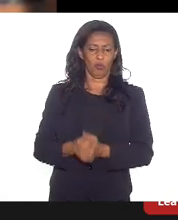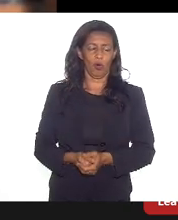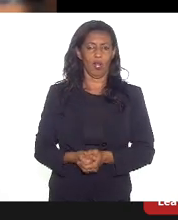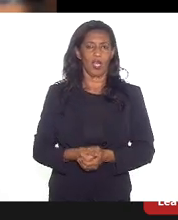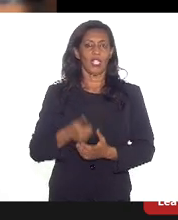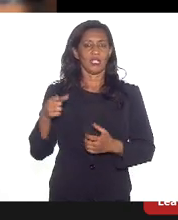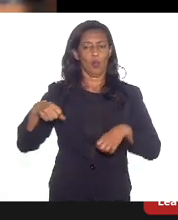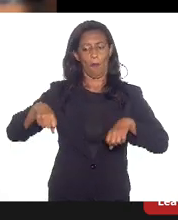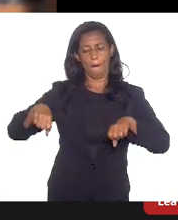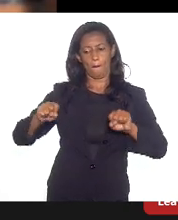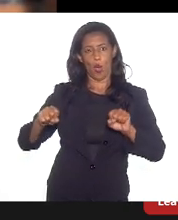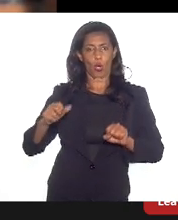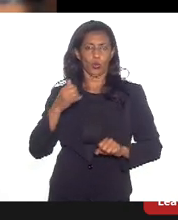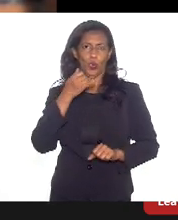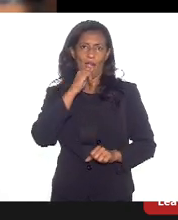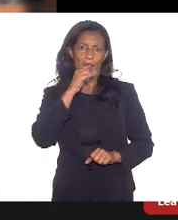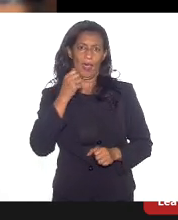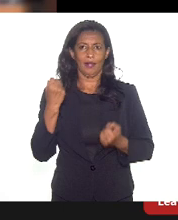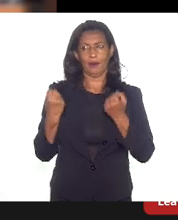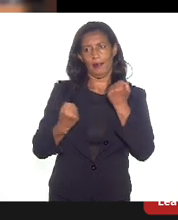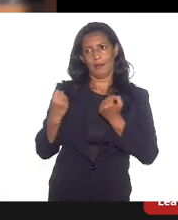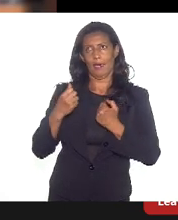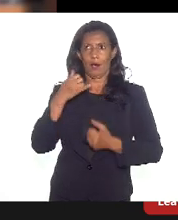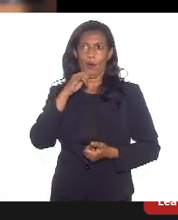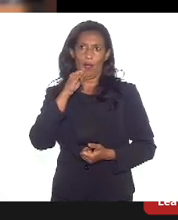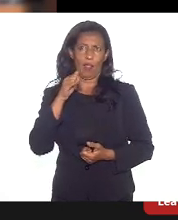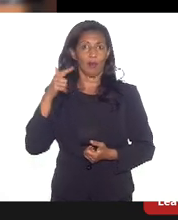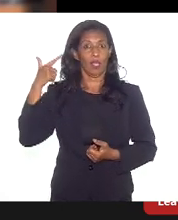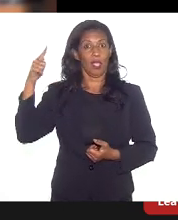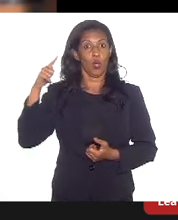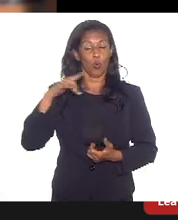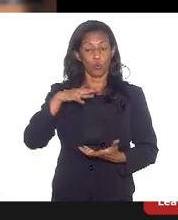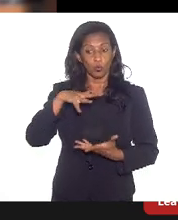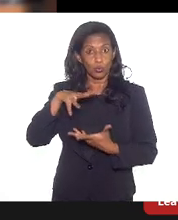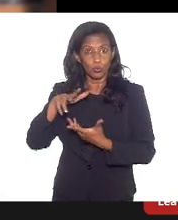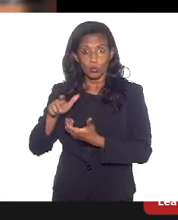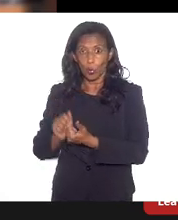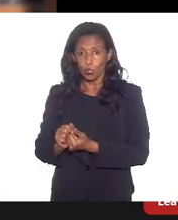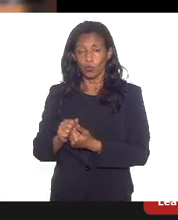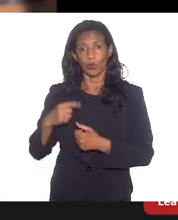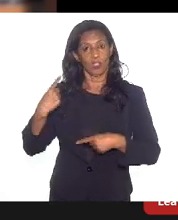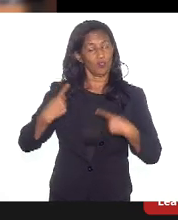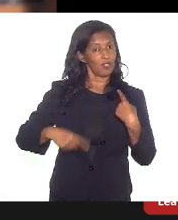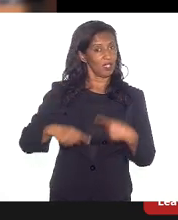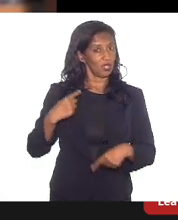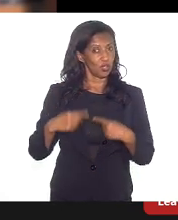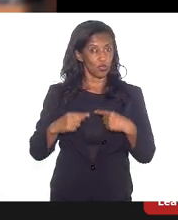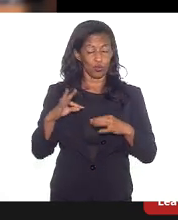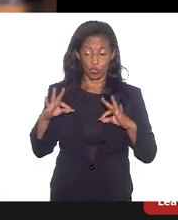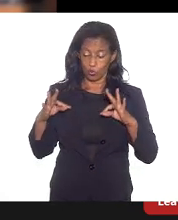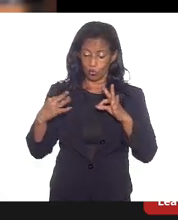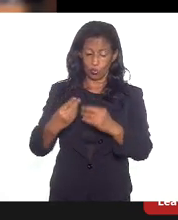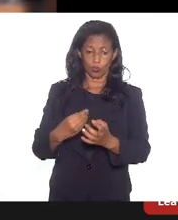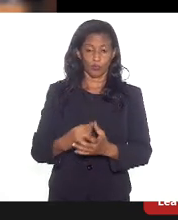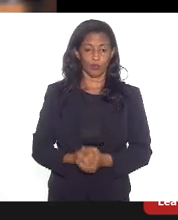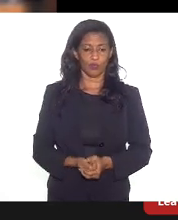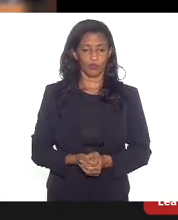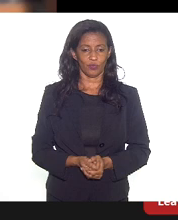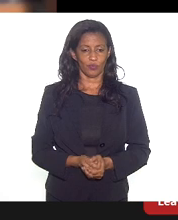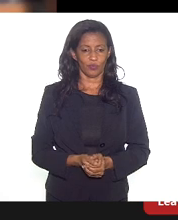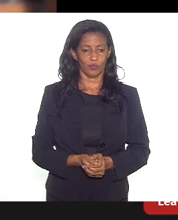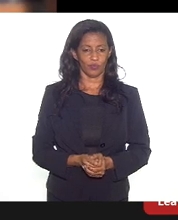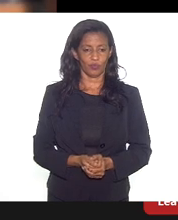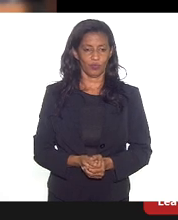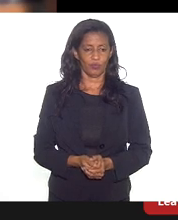elétricas, então, esse é outro mundo que nós vamos ter que discutir com todo mundo, primeiro,